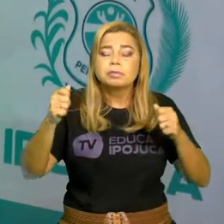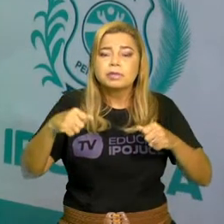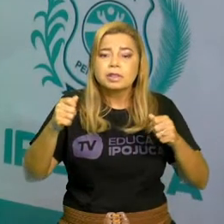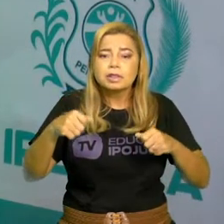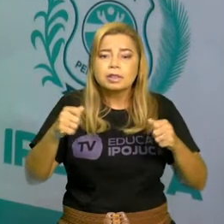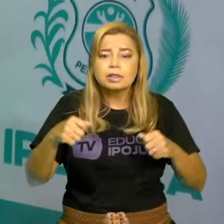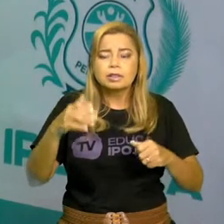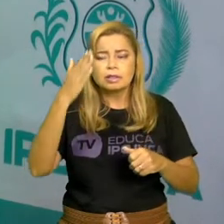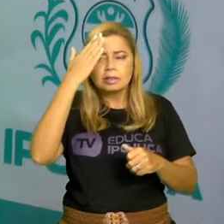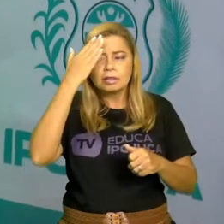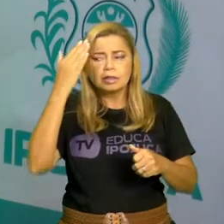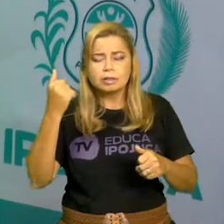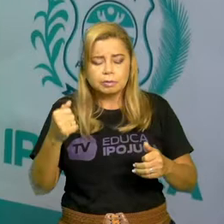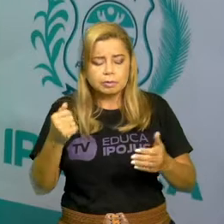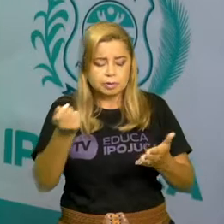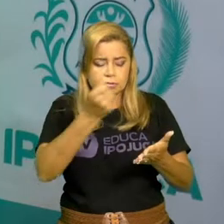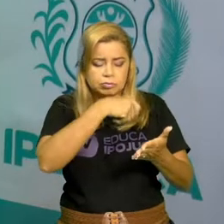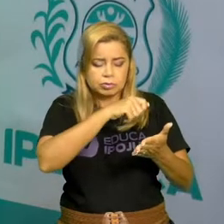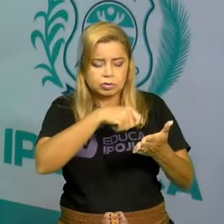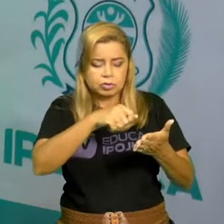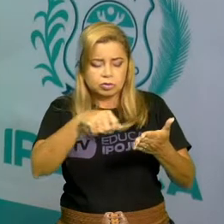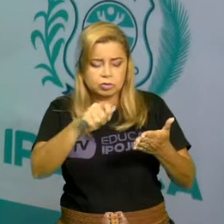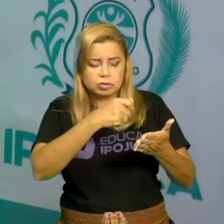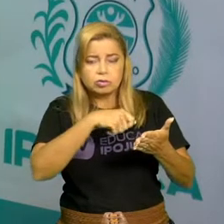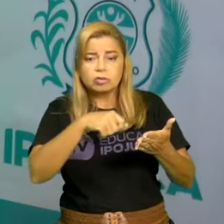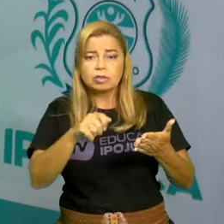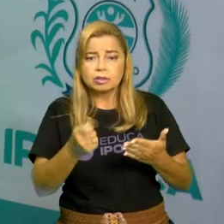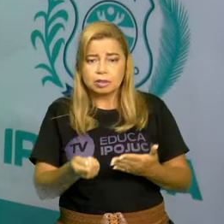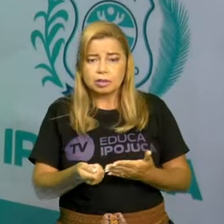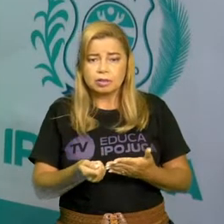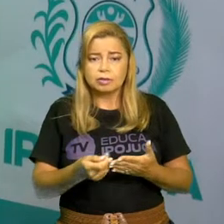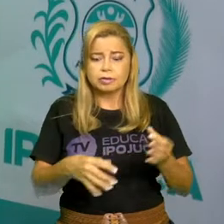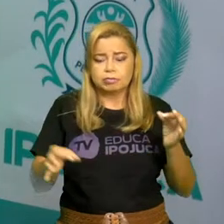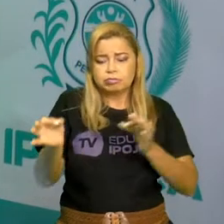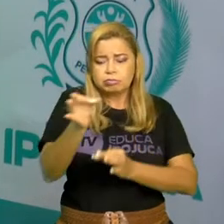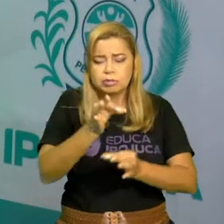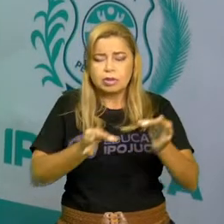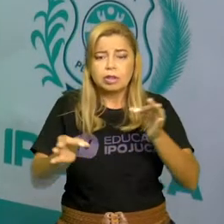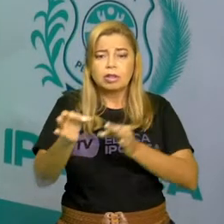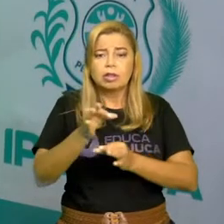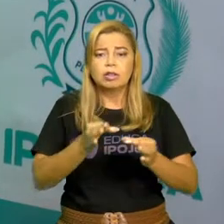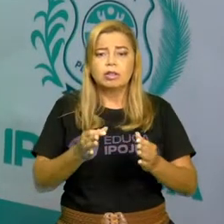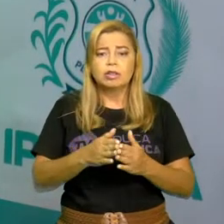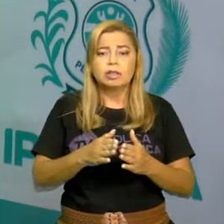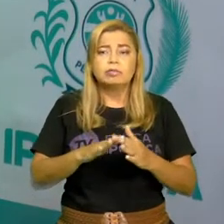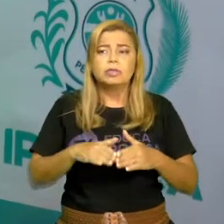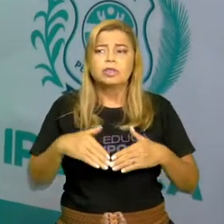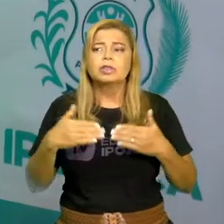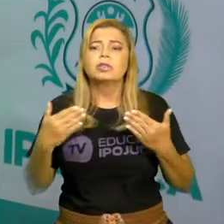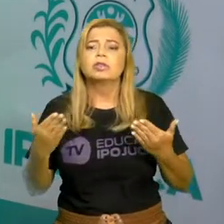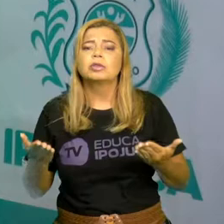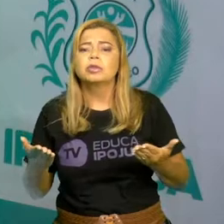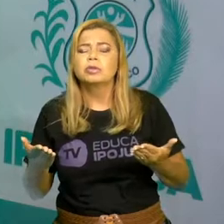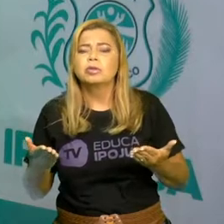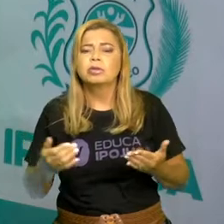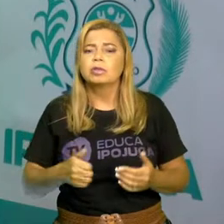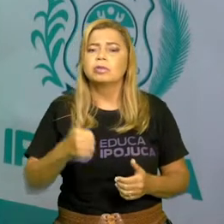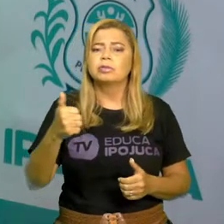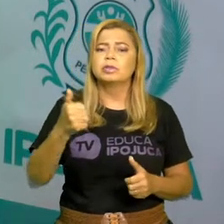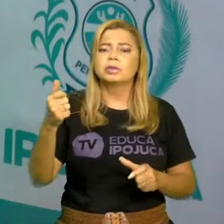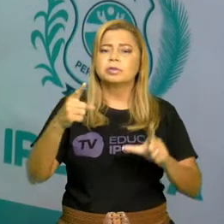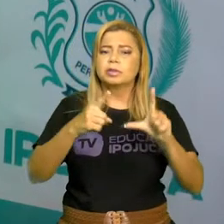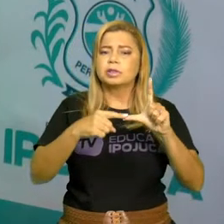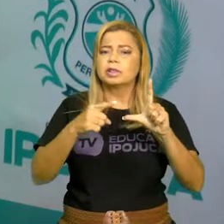palavras em ordem alfabética, tem uma maneira como, com a primeira letra do alfabeto, letrinha A.